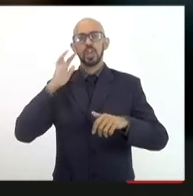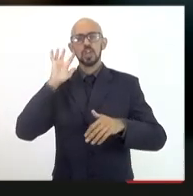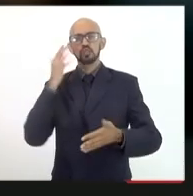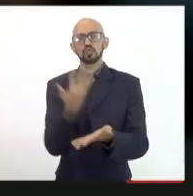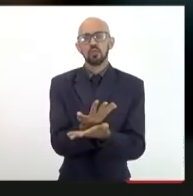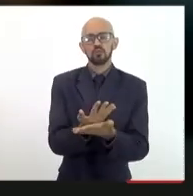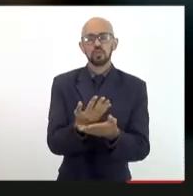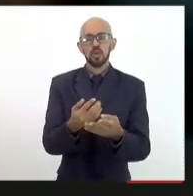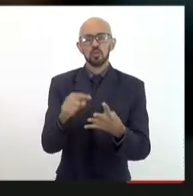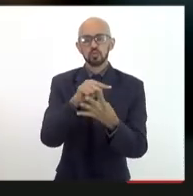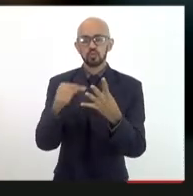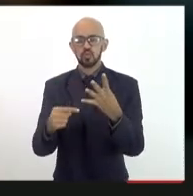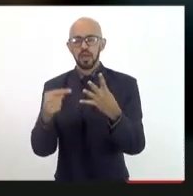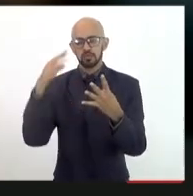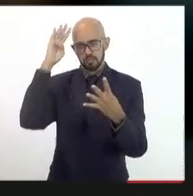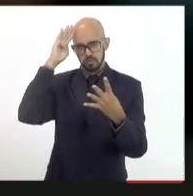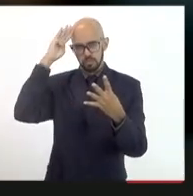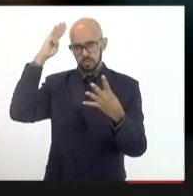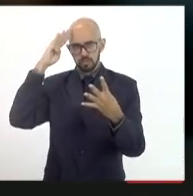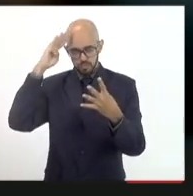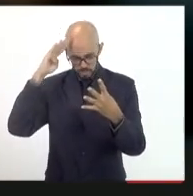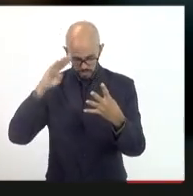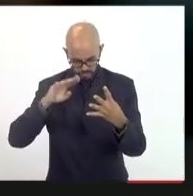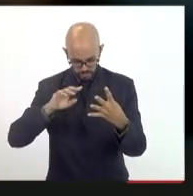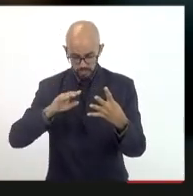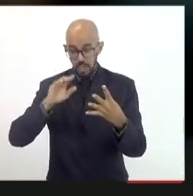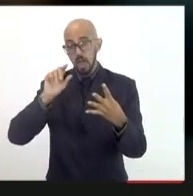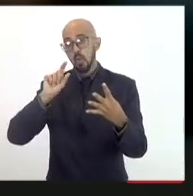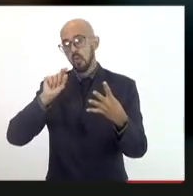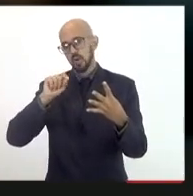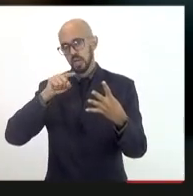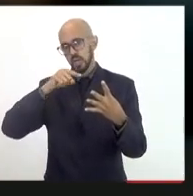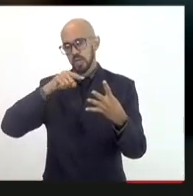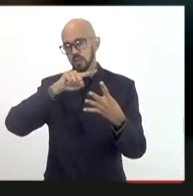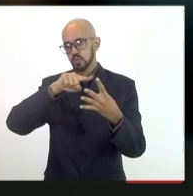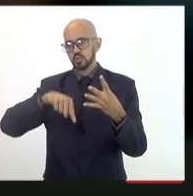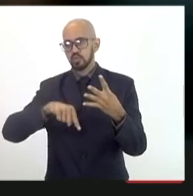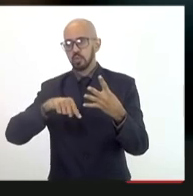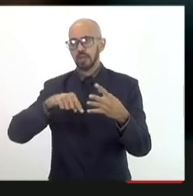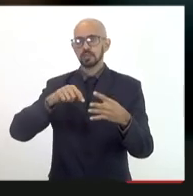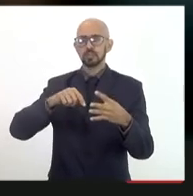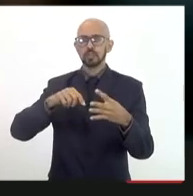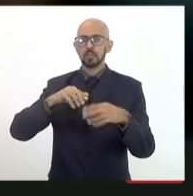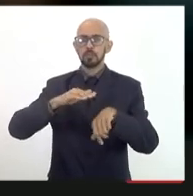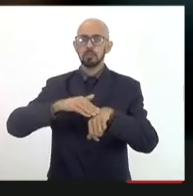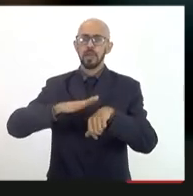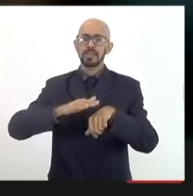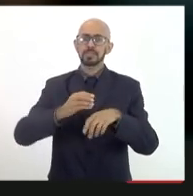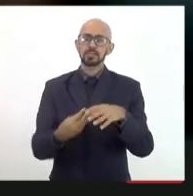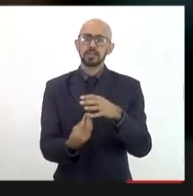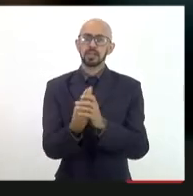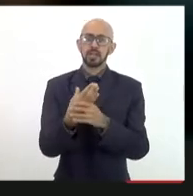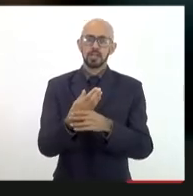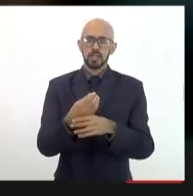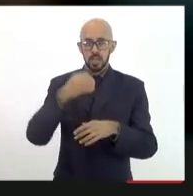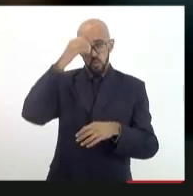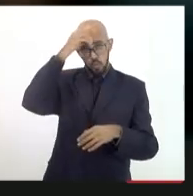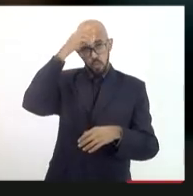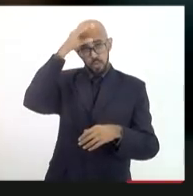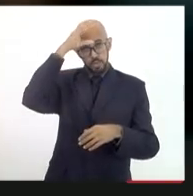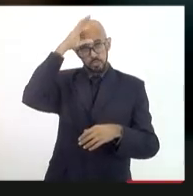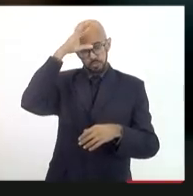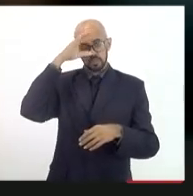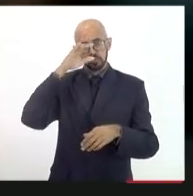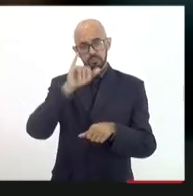quais eram os quatro os quatro nos quais a UFRJ mais produz conhecimento e portanto com essa